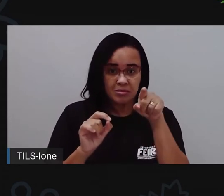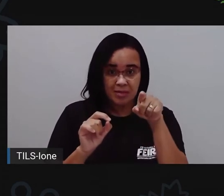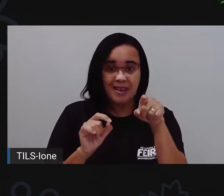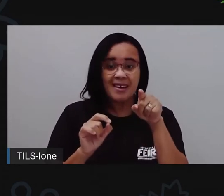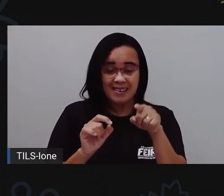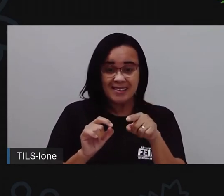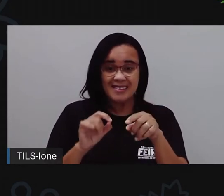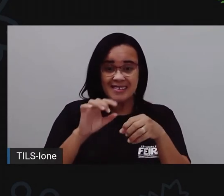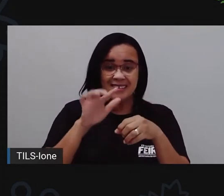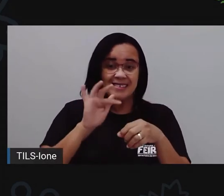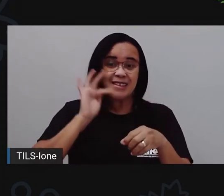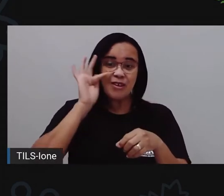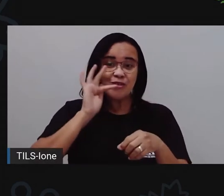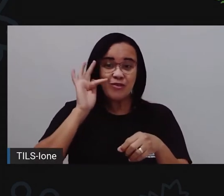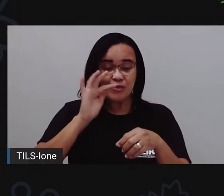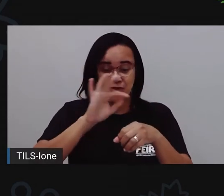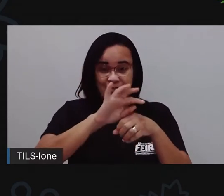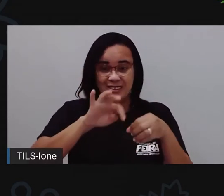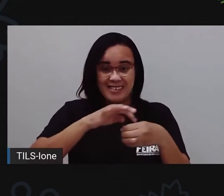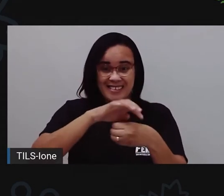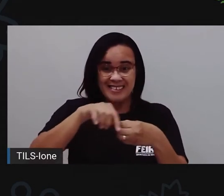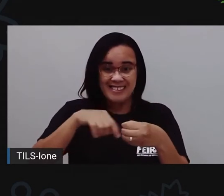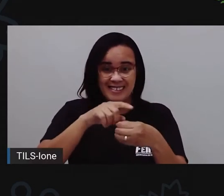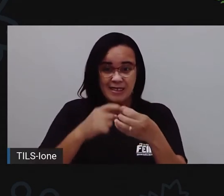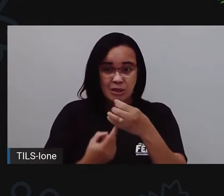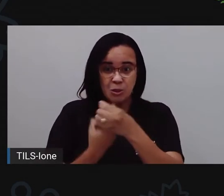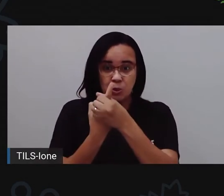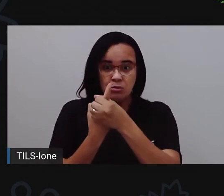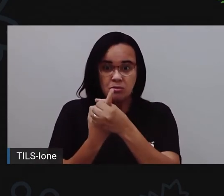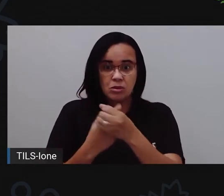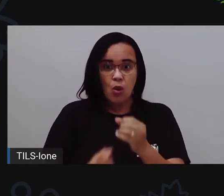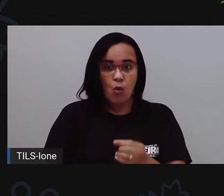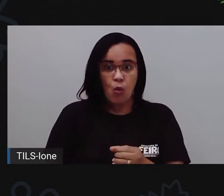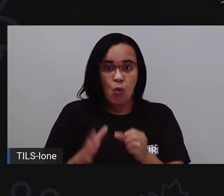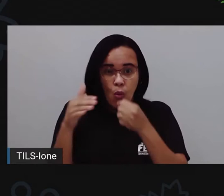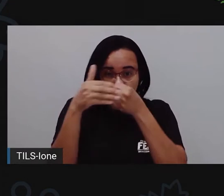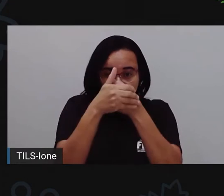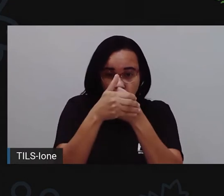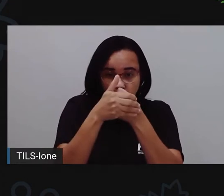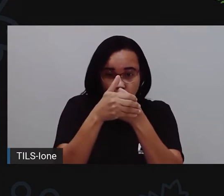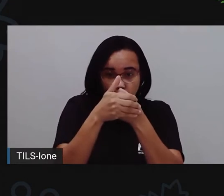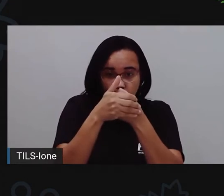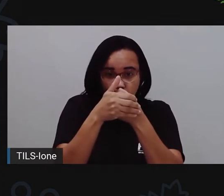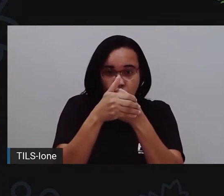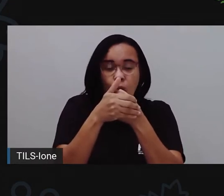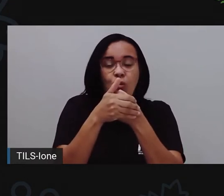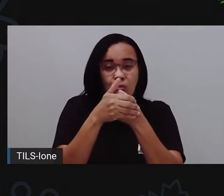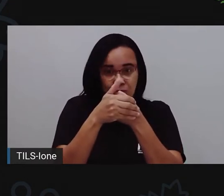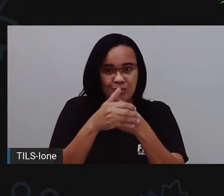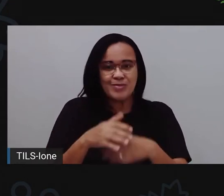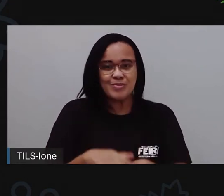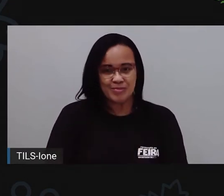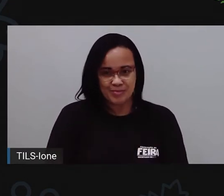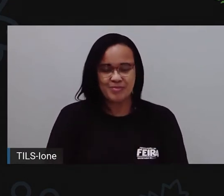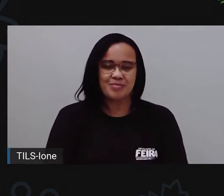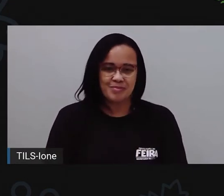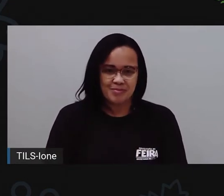A casa do bicho da goiaba. Aquele que fica lá escondidinho. Quando tá bem madura, né? A goiaba.